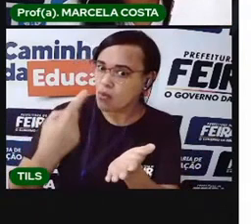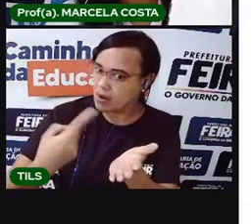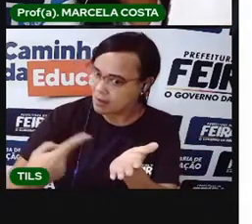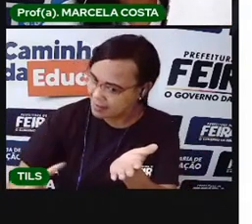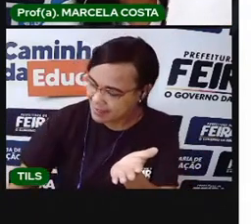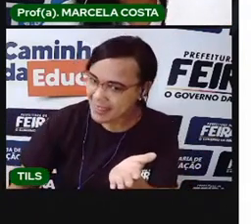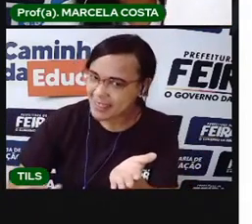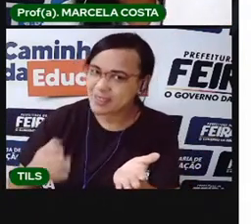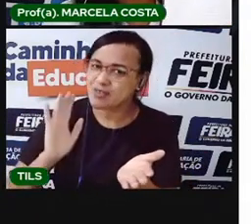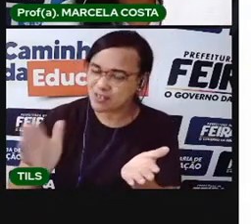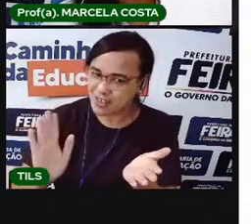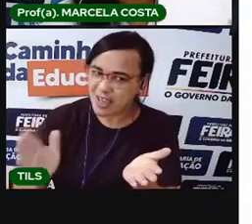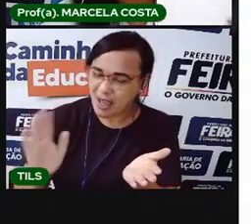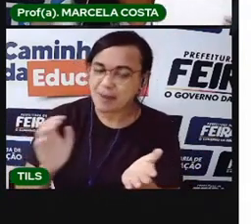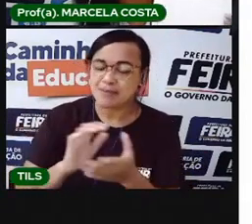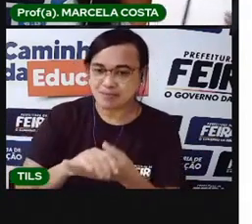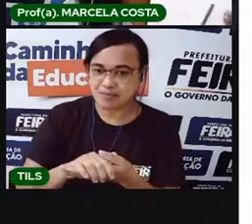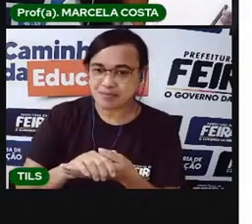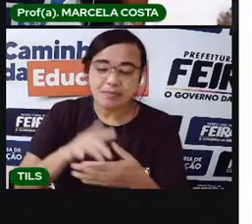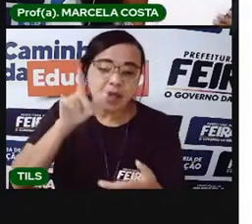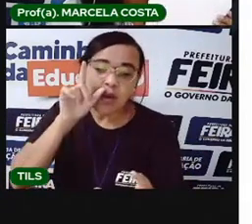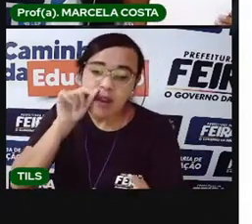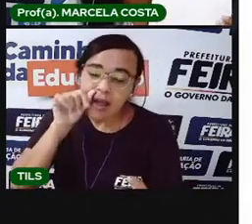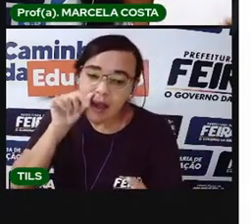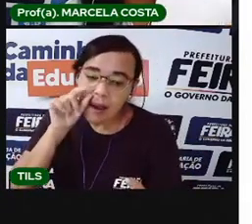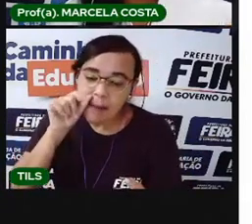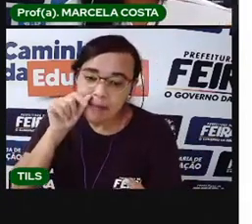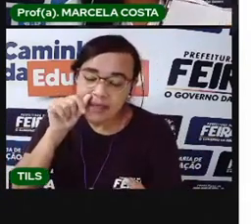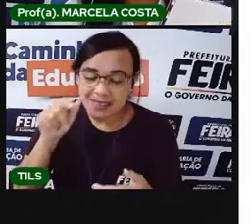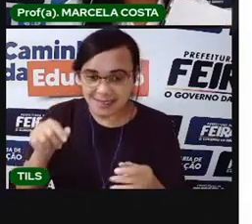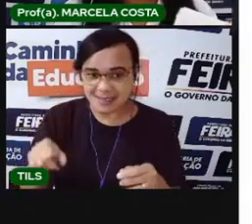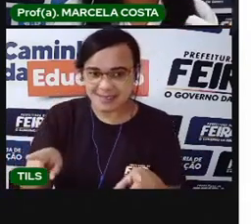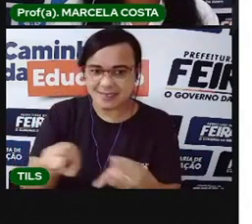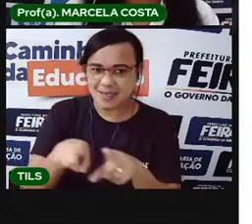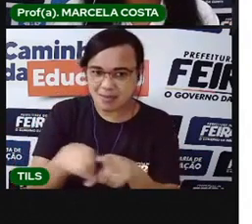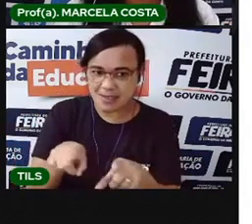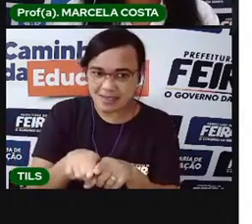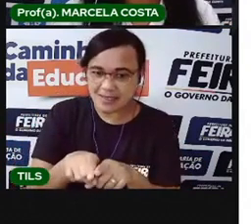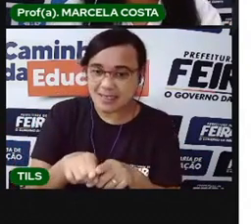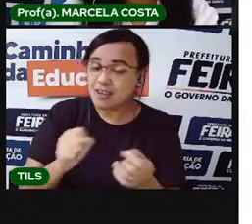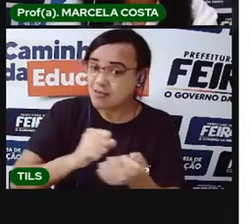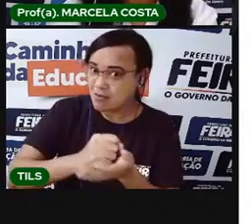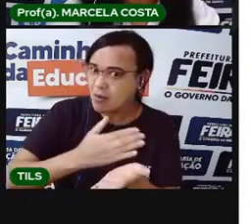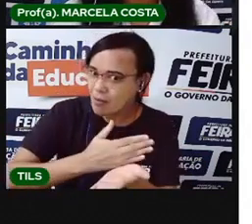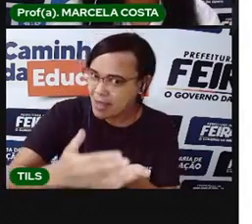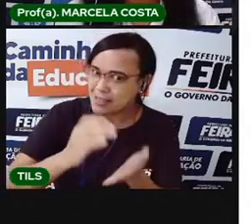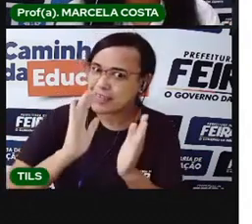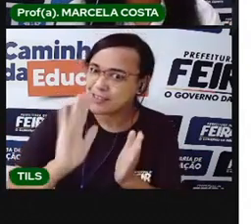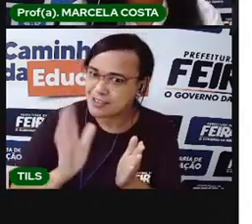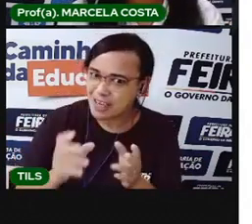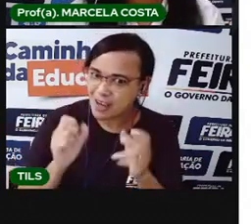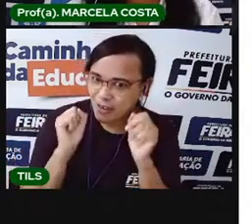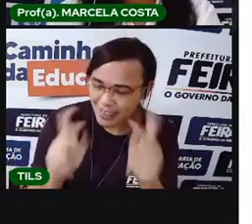o lápis, que a gente já vai começar. Vamos lá?